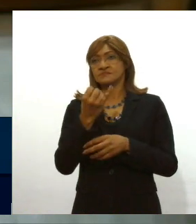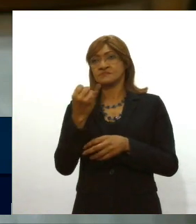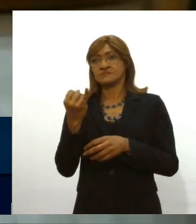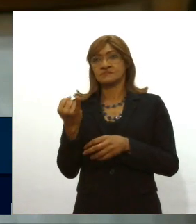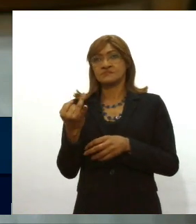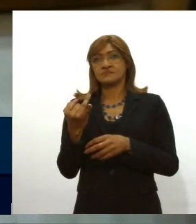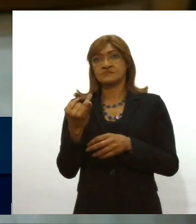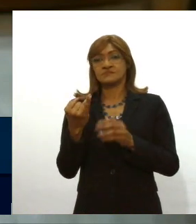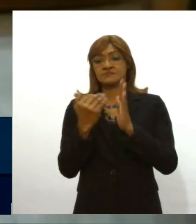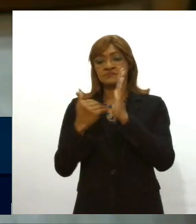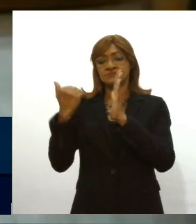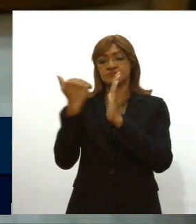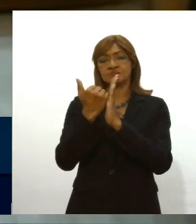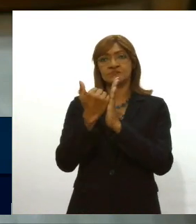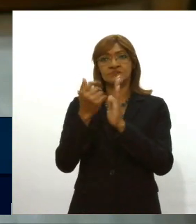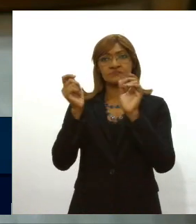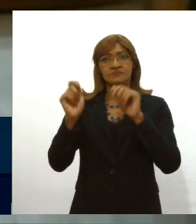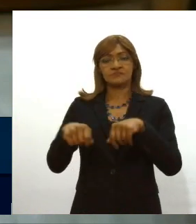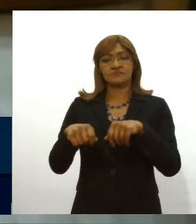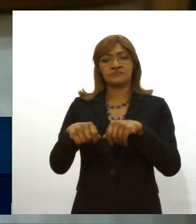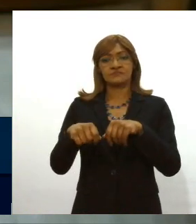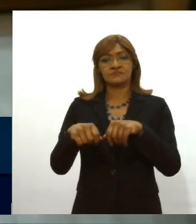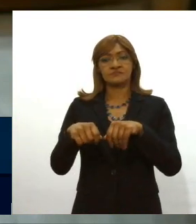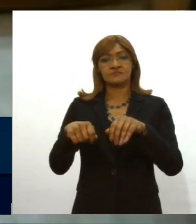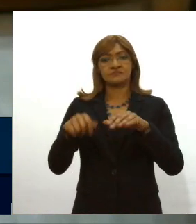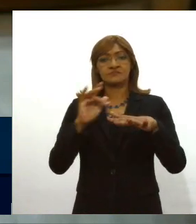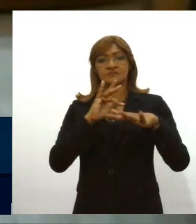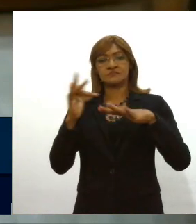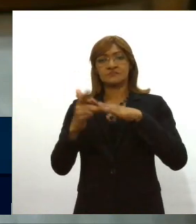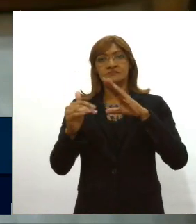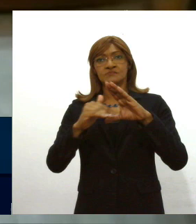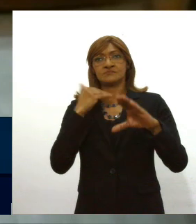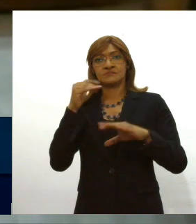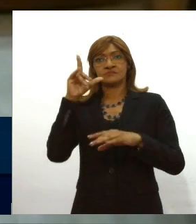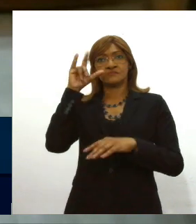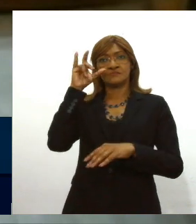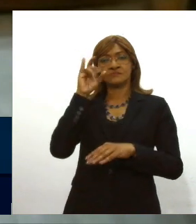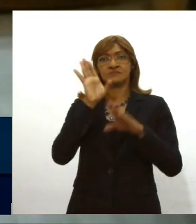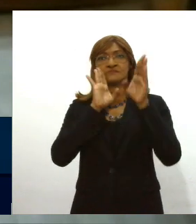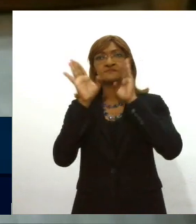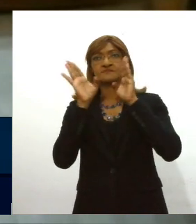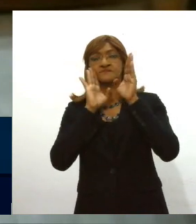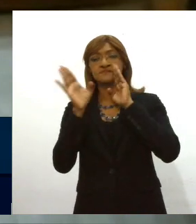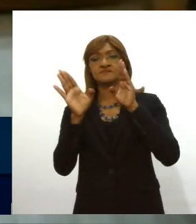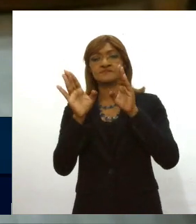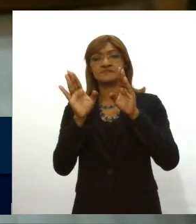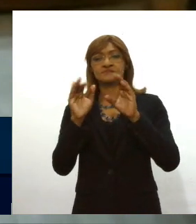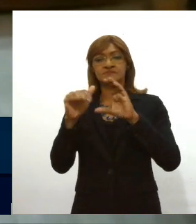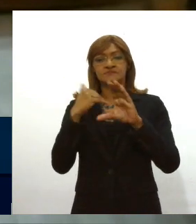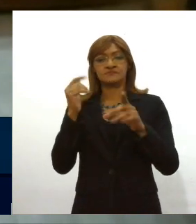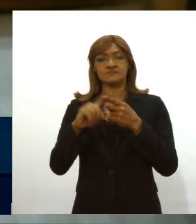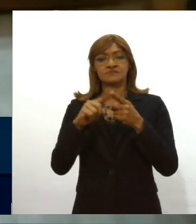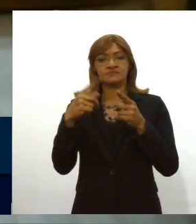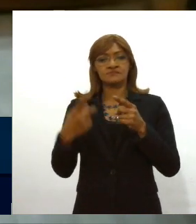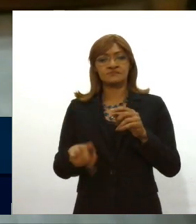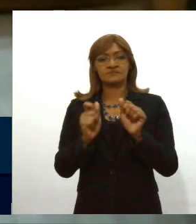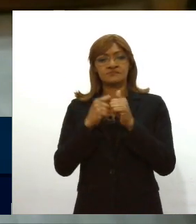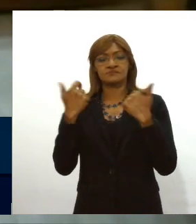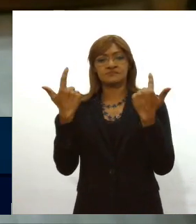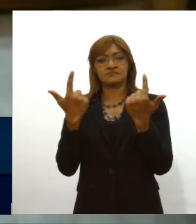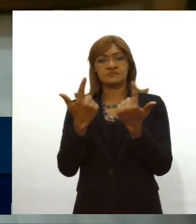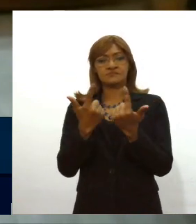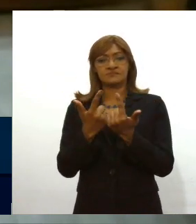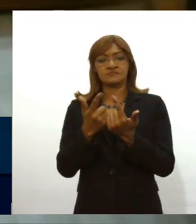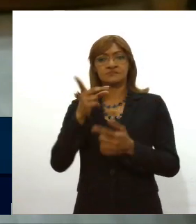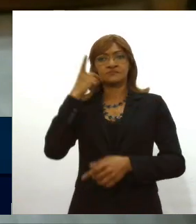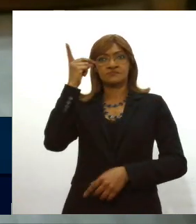acima da média que possa enviar tanto nas nossas redes sociais no Instagram no Facebook também no e-mail funcional da Assembleia no e-mail